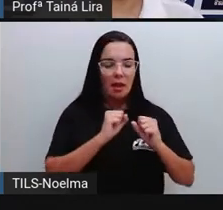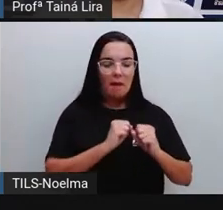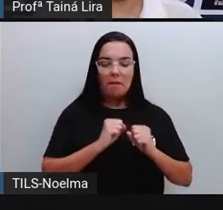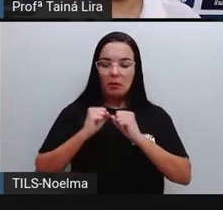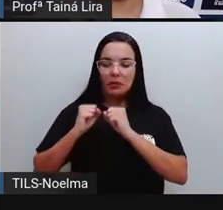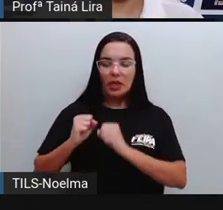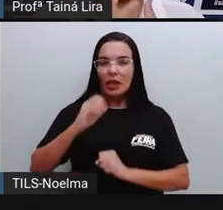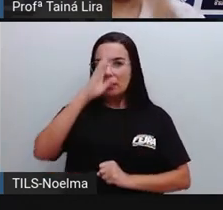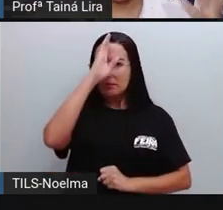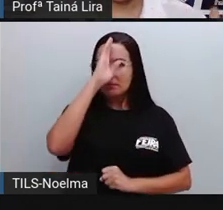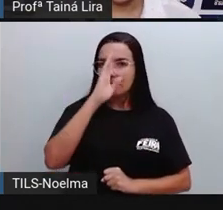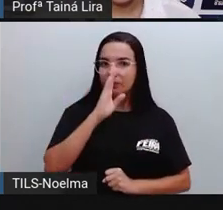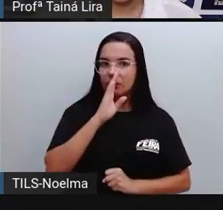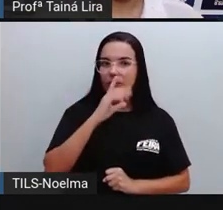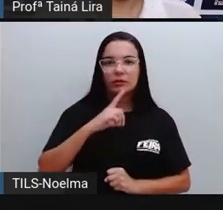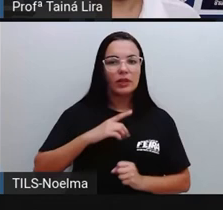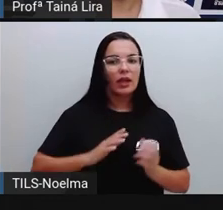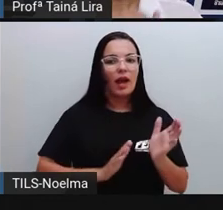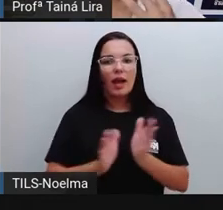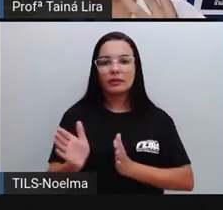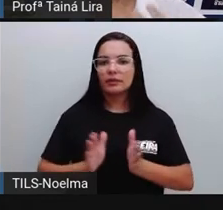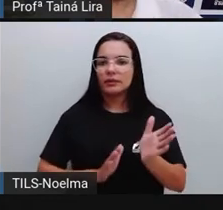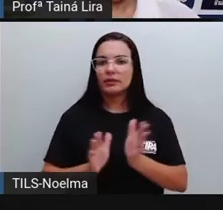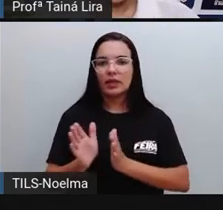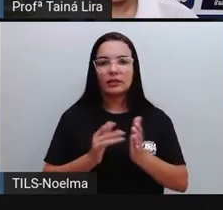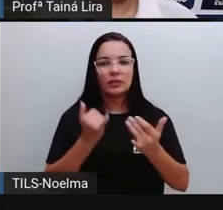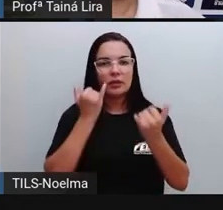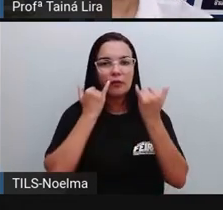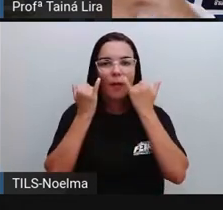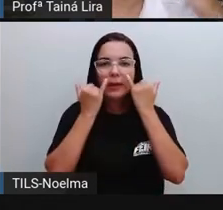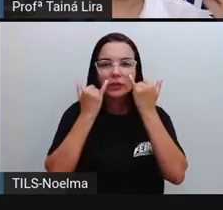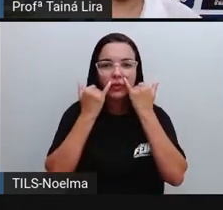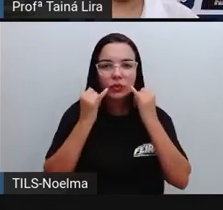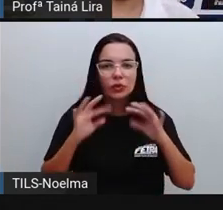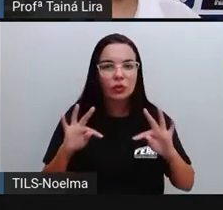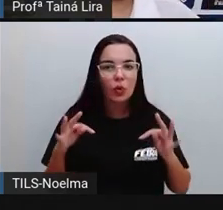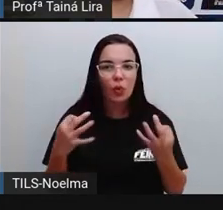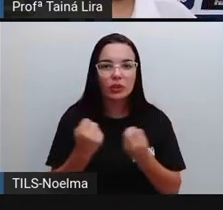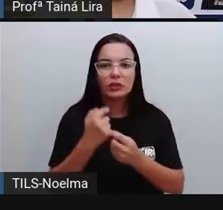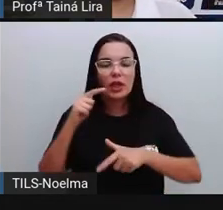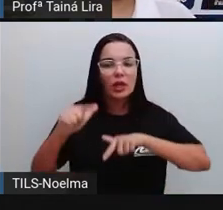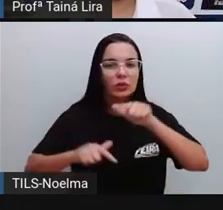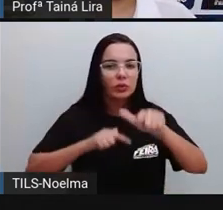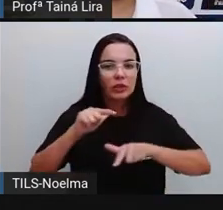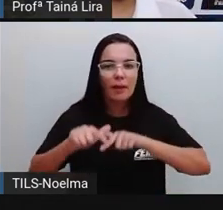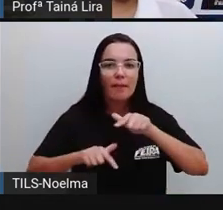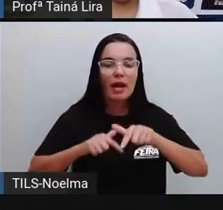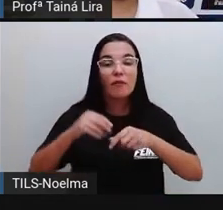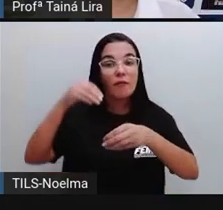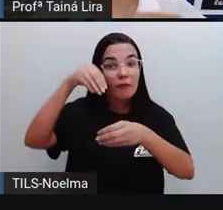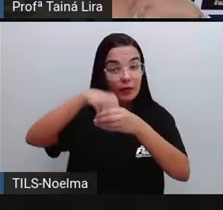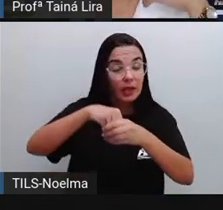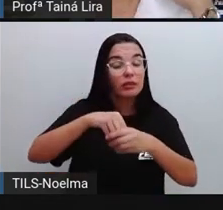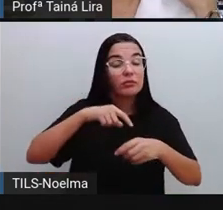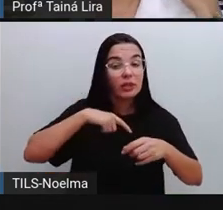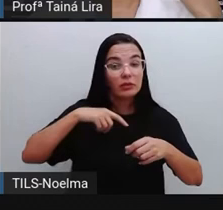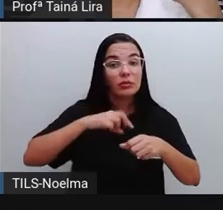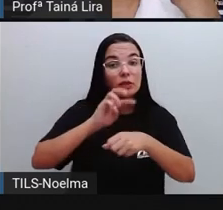gente tem acesso, tá? Às informações do trabalho. Isso tudo fica no site.